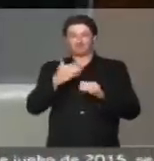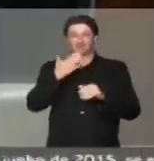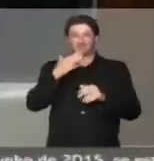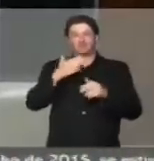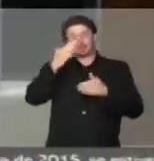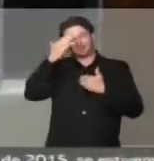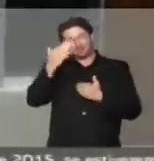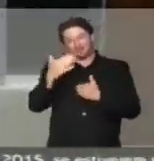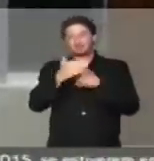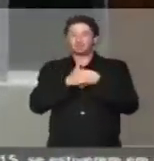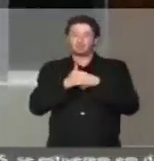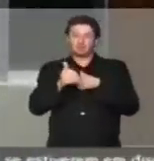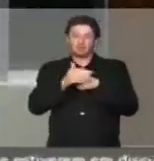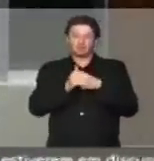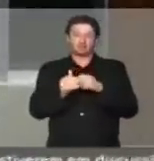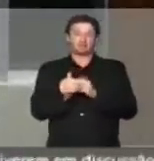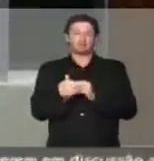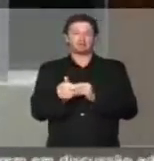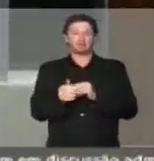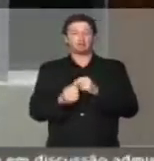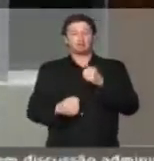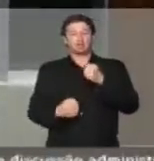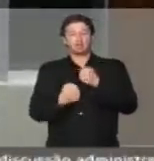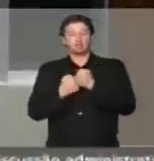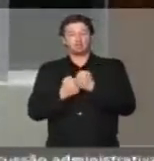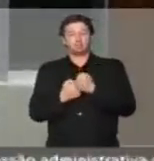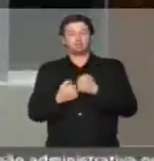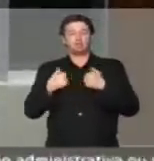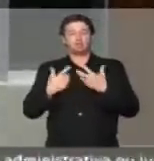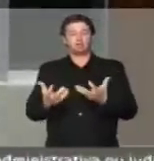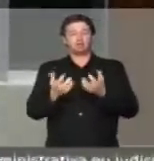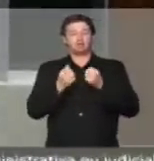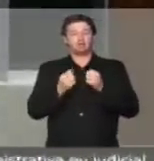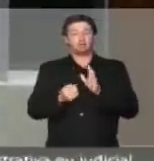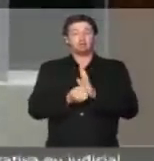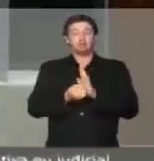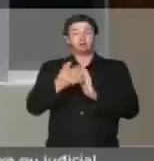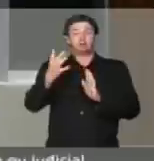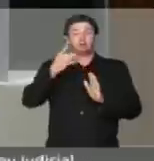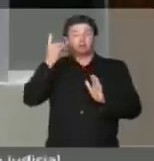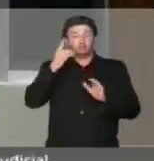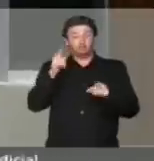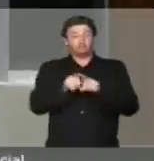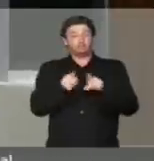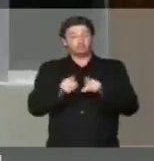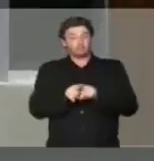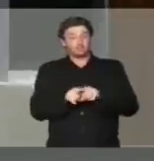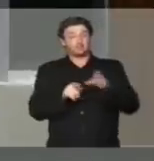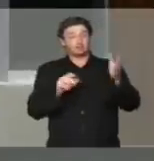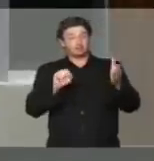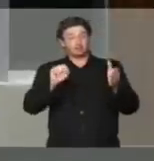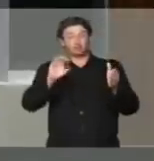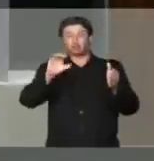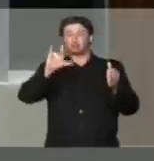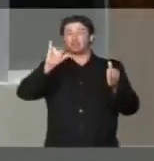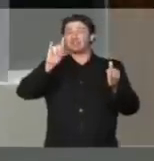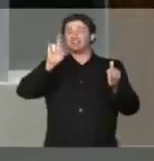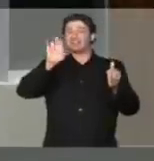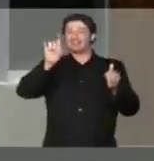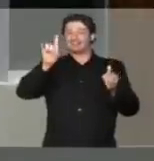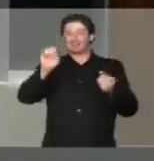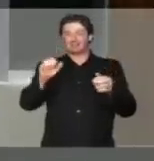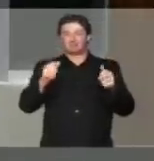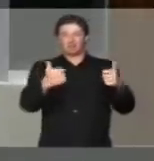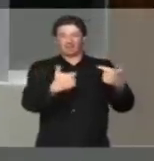como ouvido, a solidariedade que recebi de diversos deputados, inclusive do solidariedade em relação a